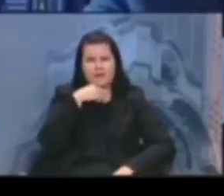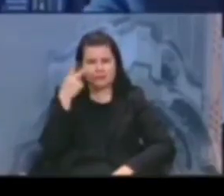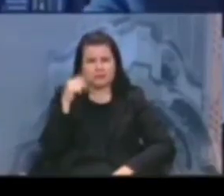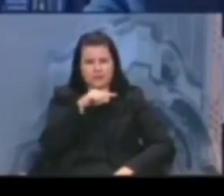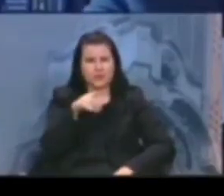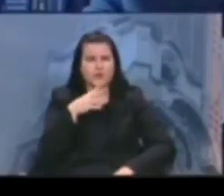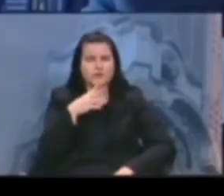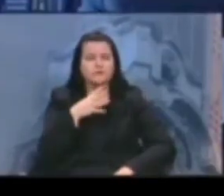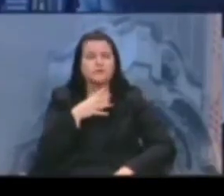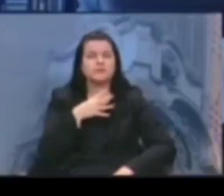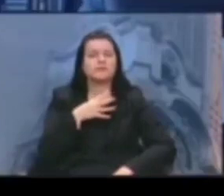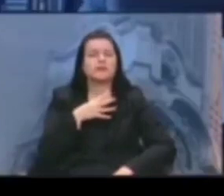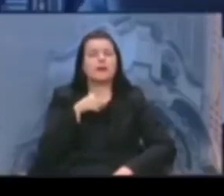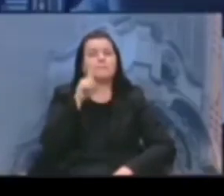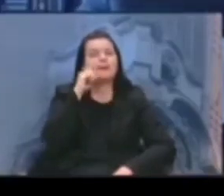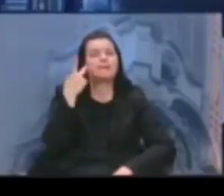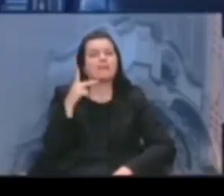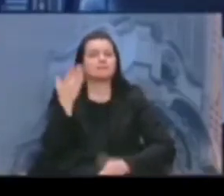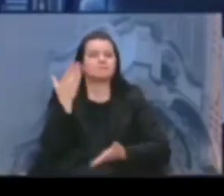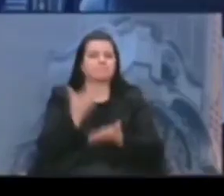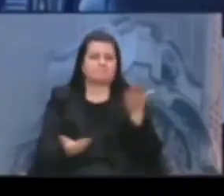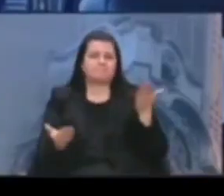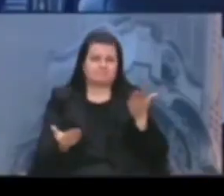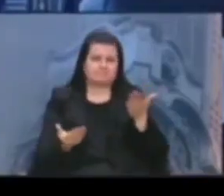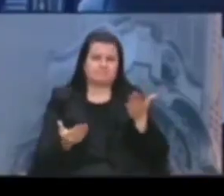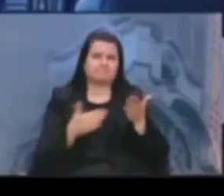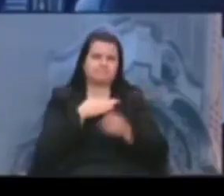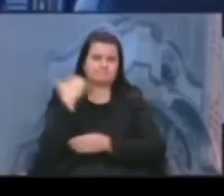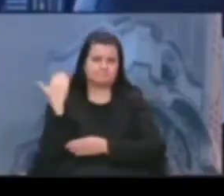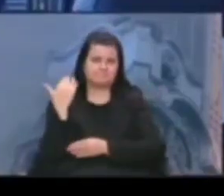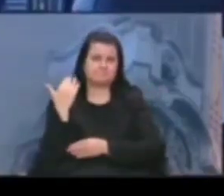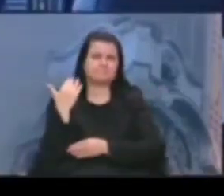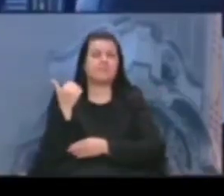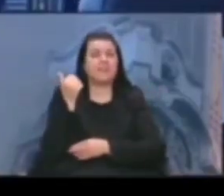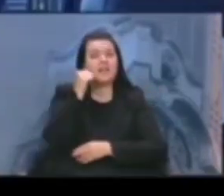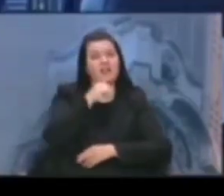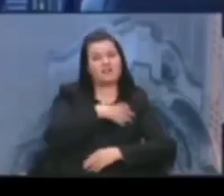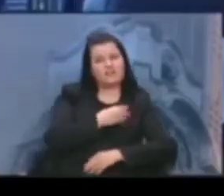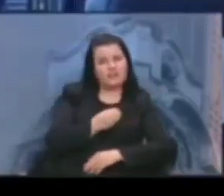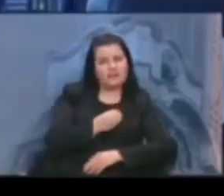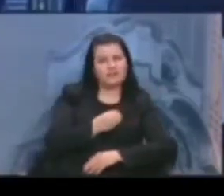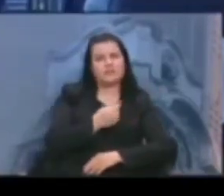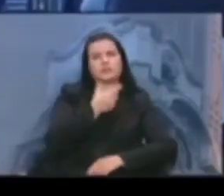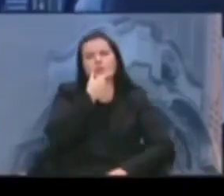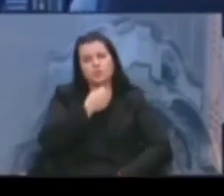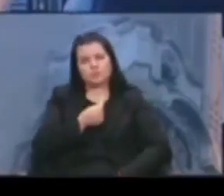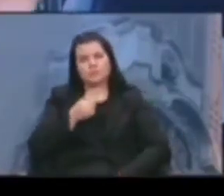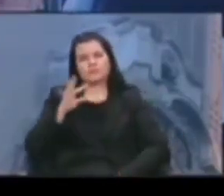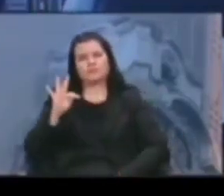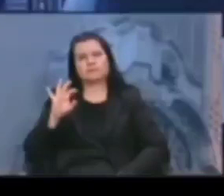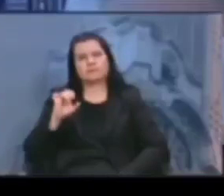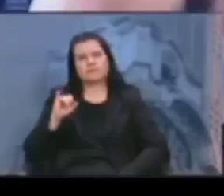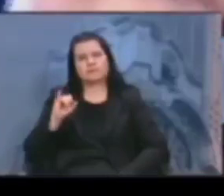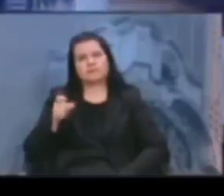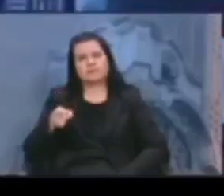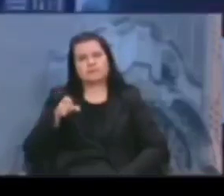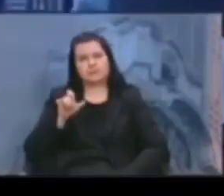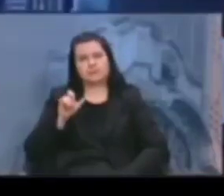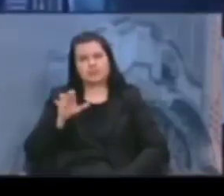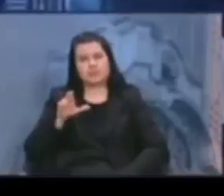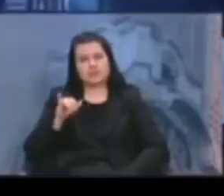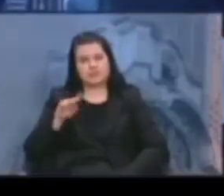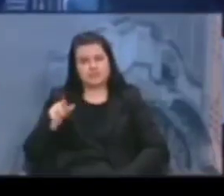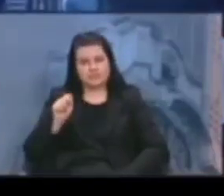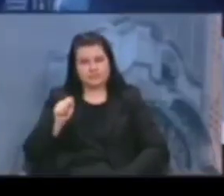perdeu a mãe dele, no caso, a filha do Teixeirinha. E a frase do filho do